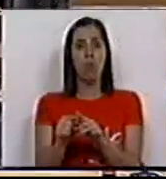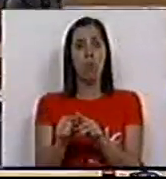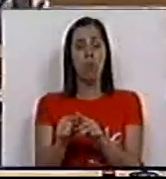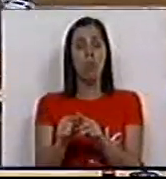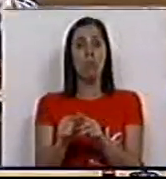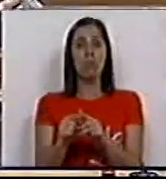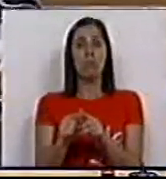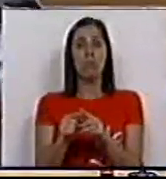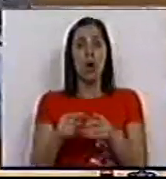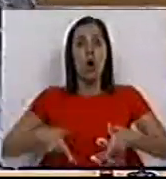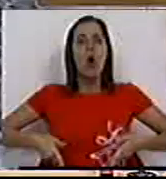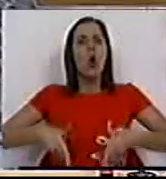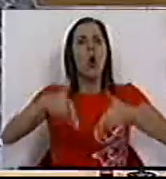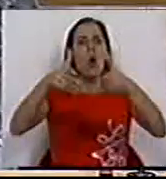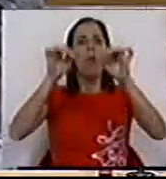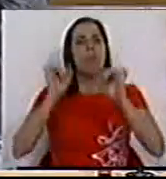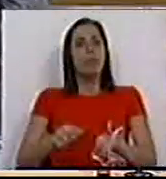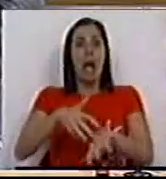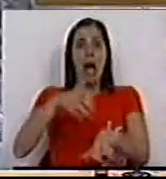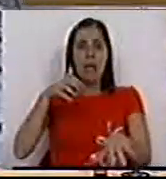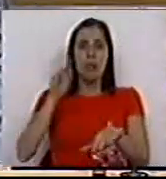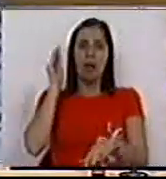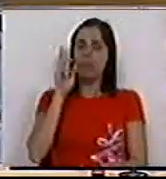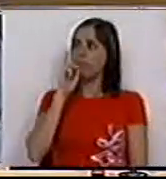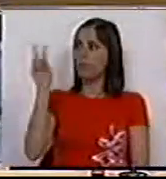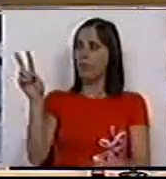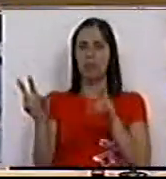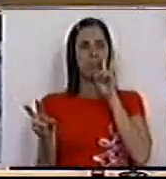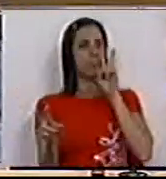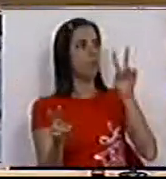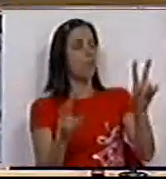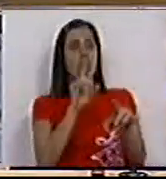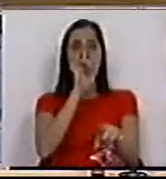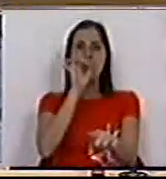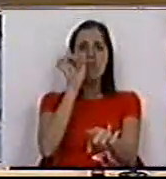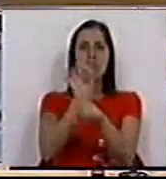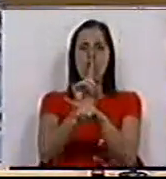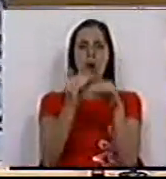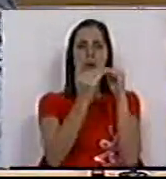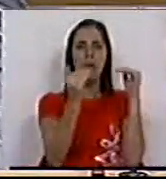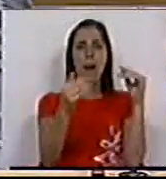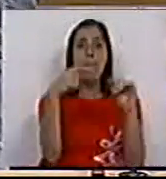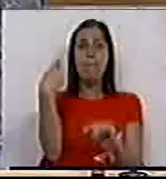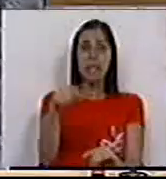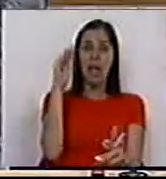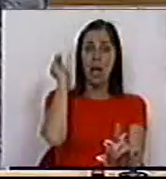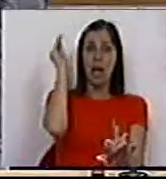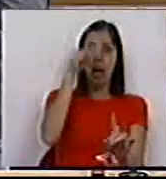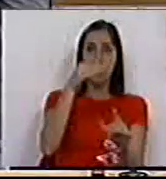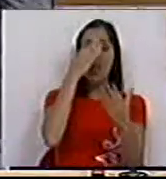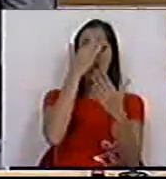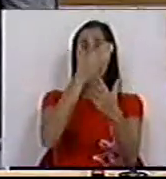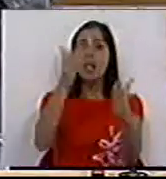Ao percorrer os corredores da Assembleia da República e ver exatamente no mesmo patamar Presidentes da República